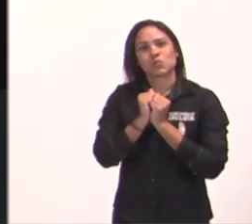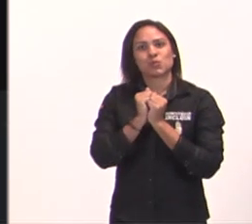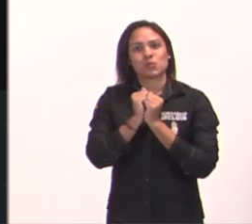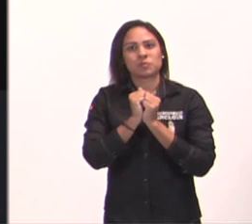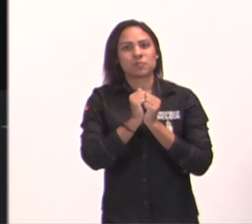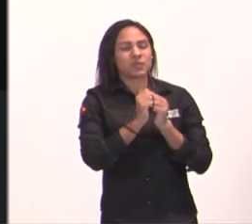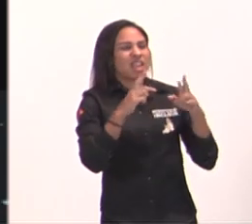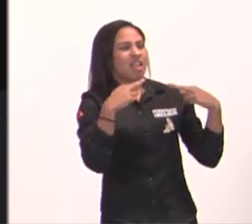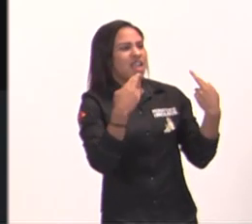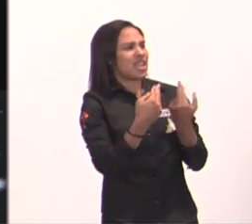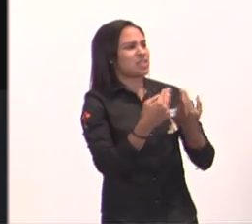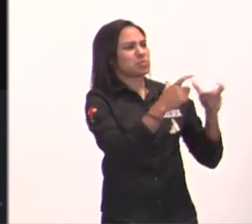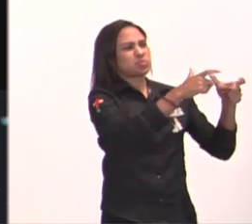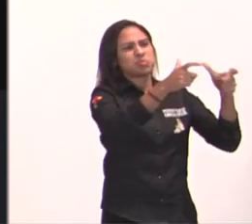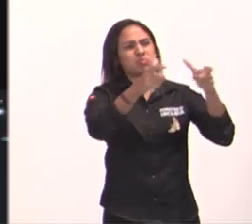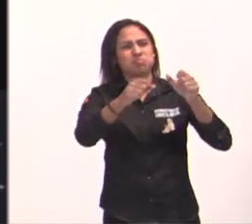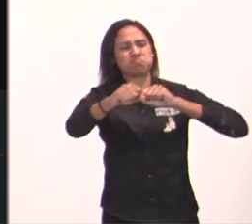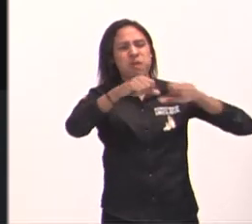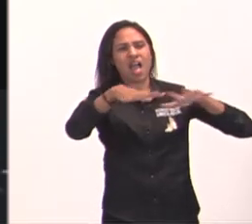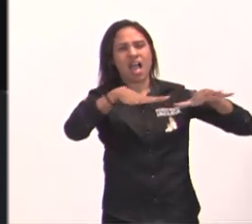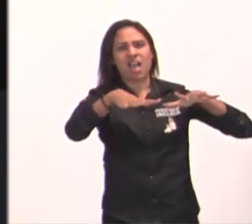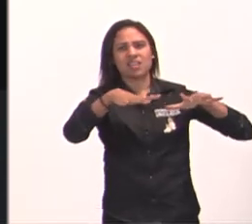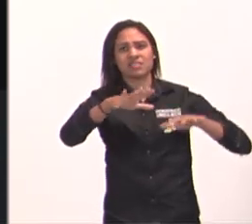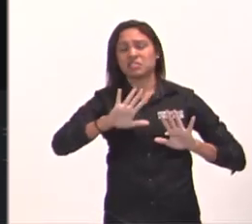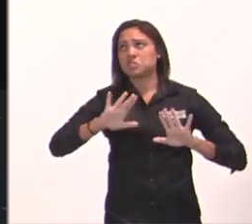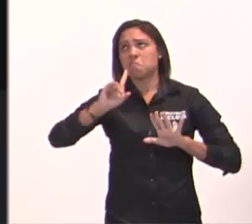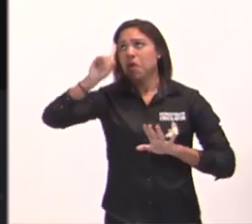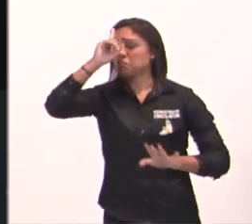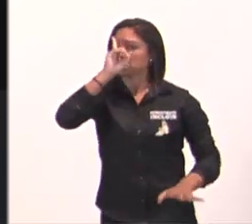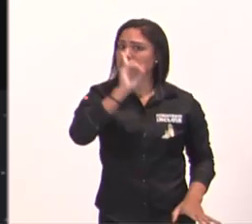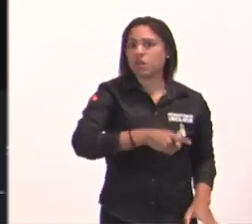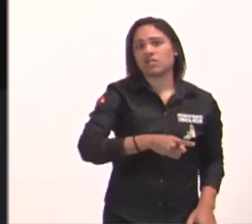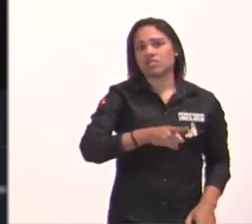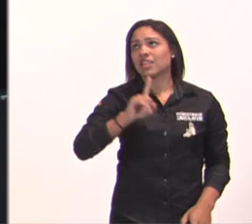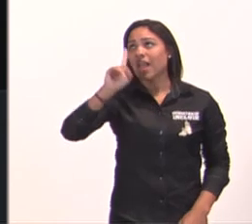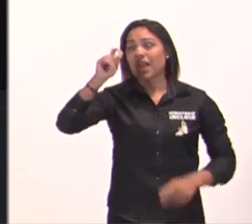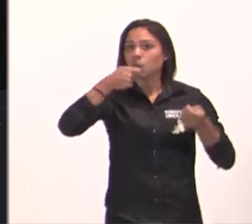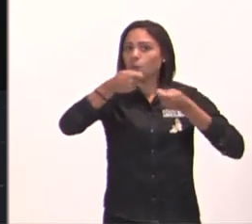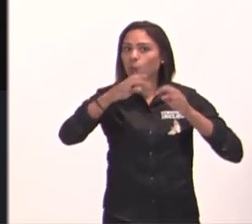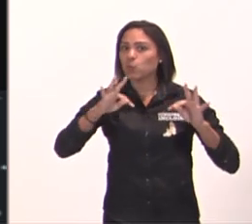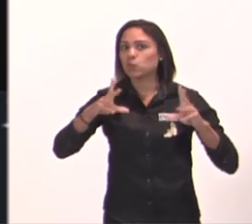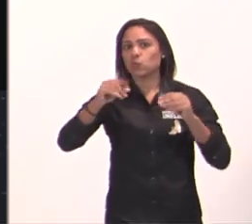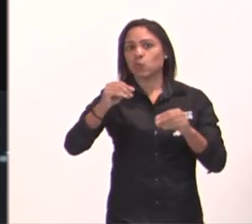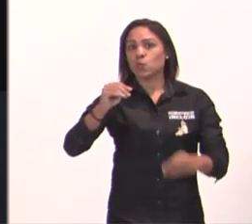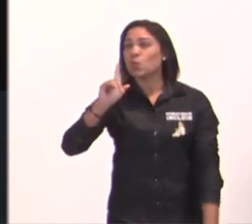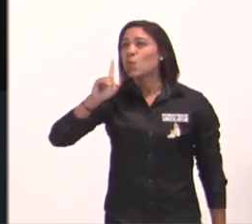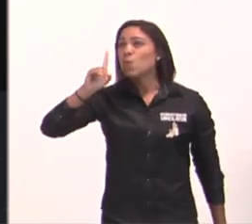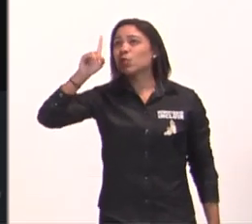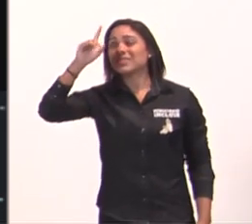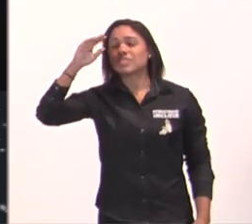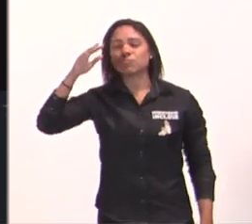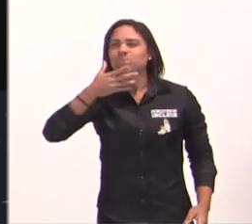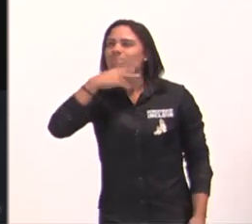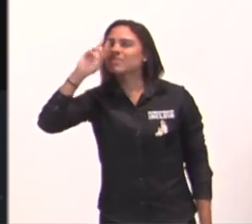ergue a voz e a terra se derrete, o Senhor dos exércitos está conosco,